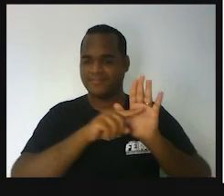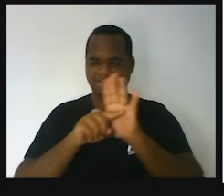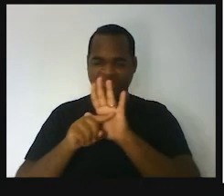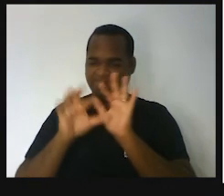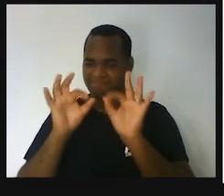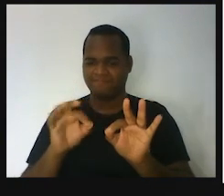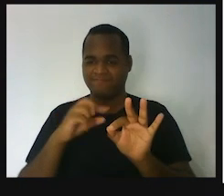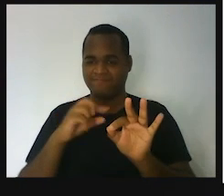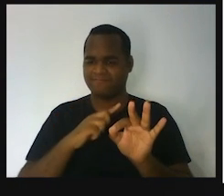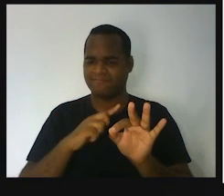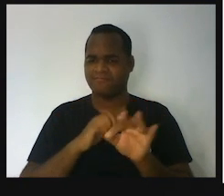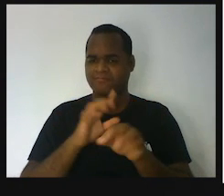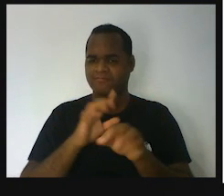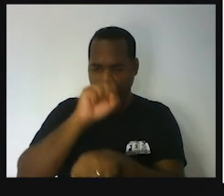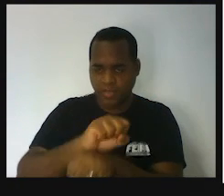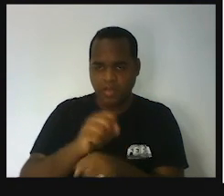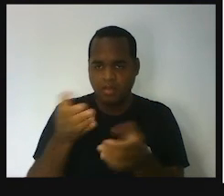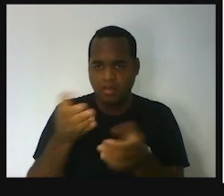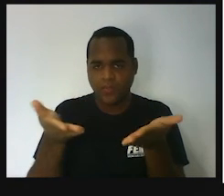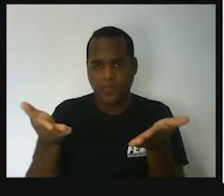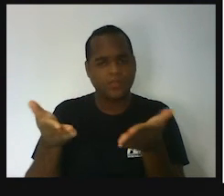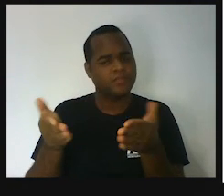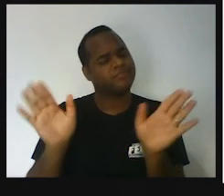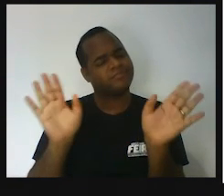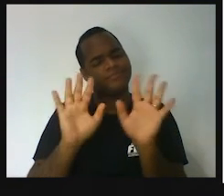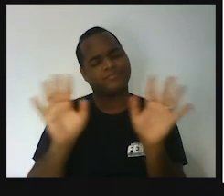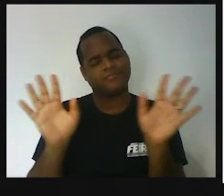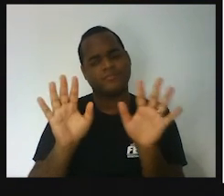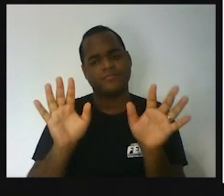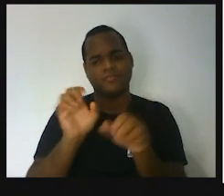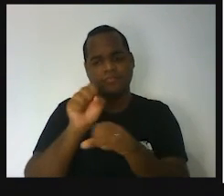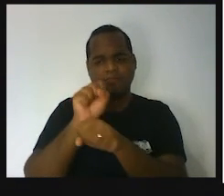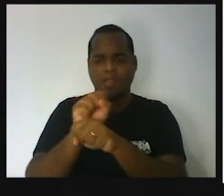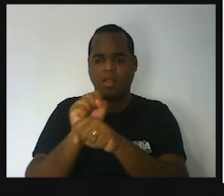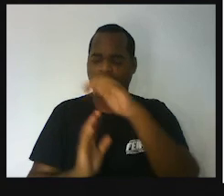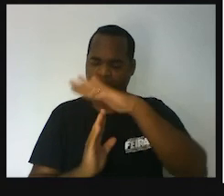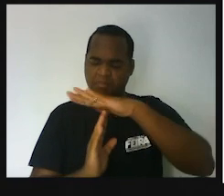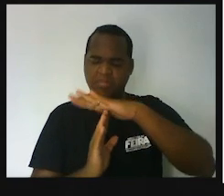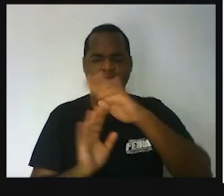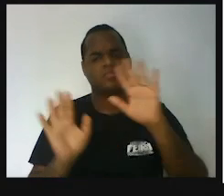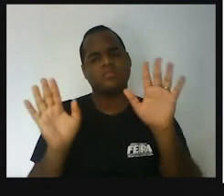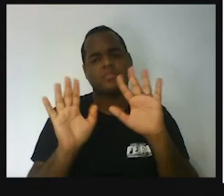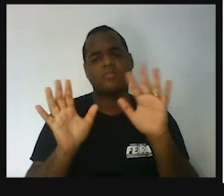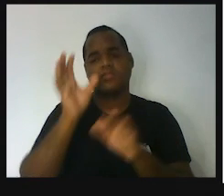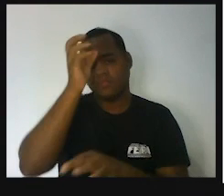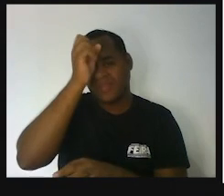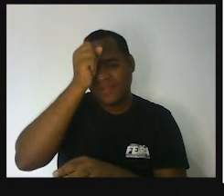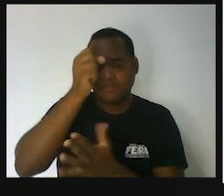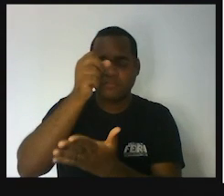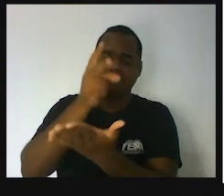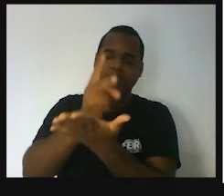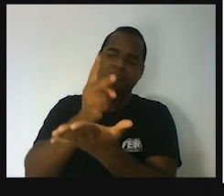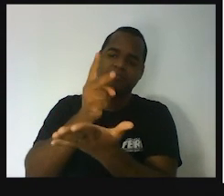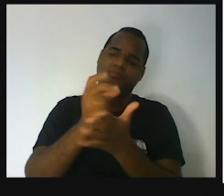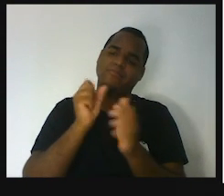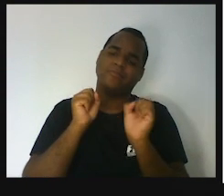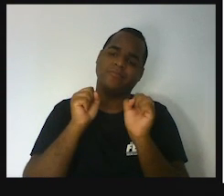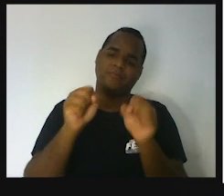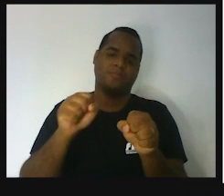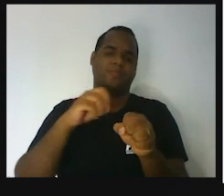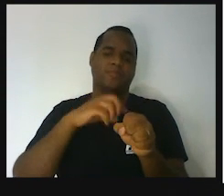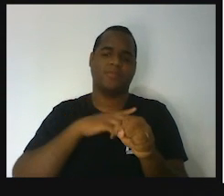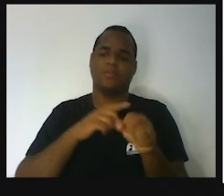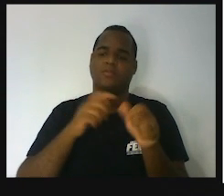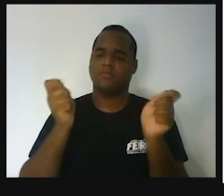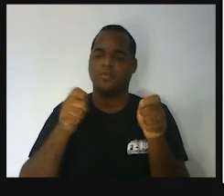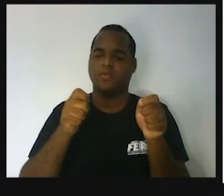mas não para por aqui você não pode parar de aprender nessa aula você pode continuar aprendendo